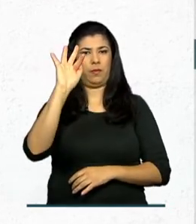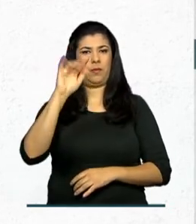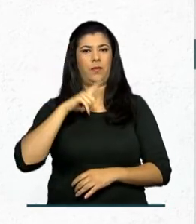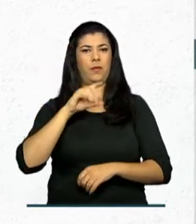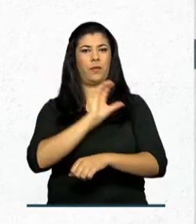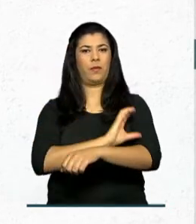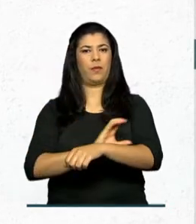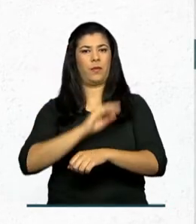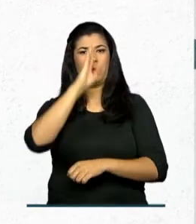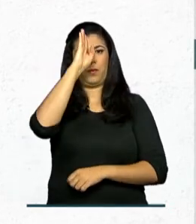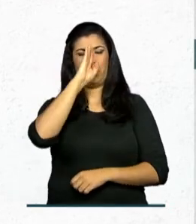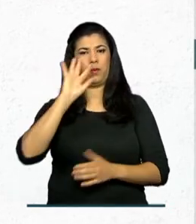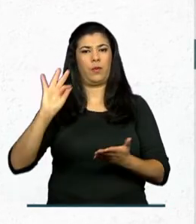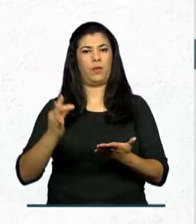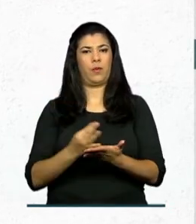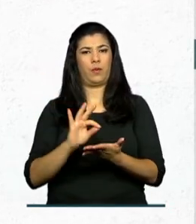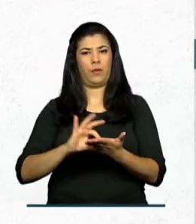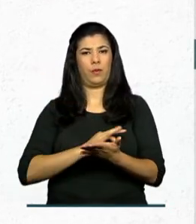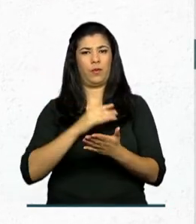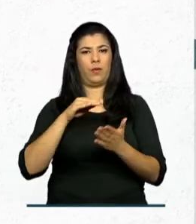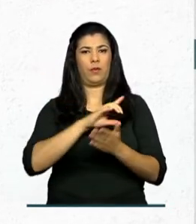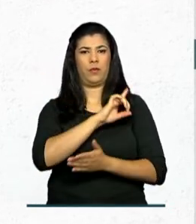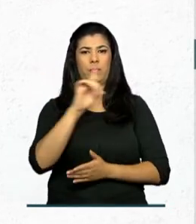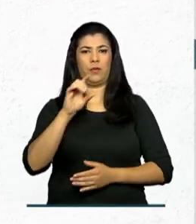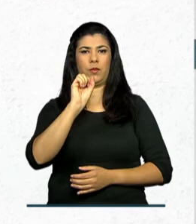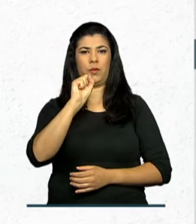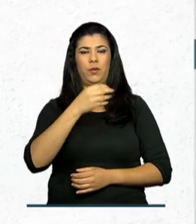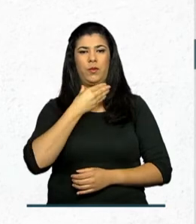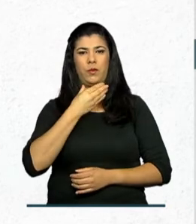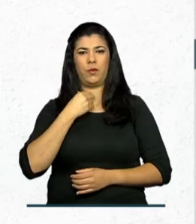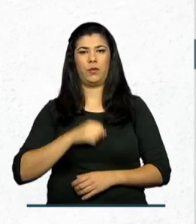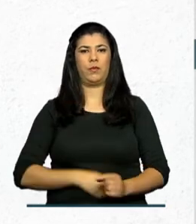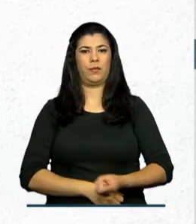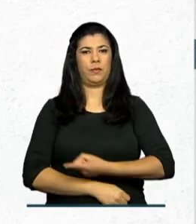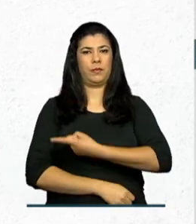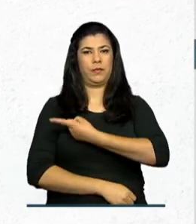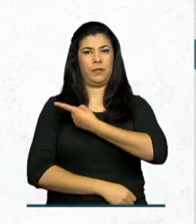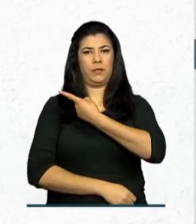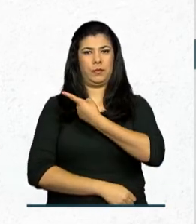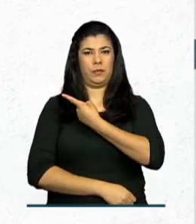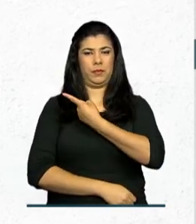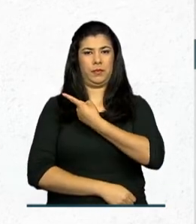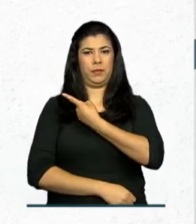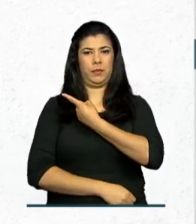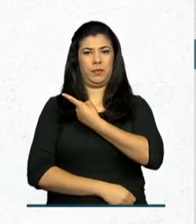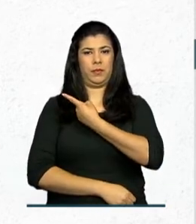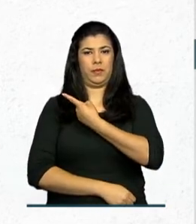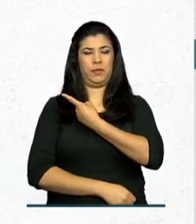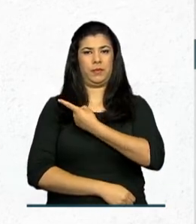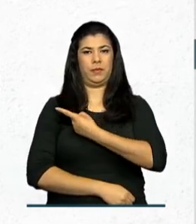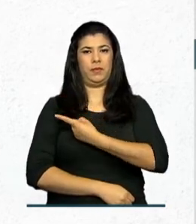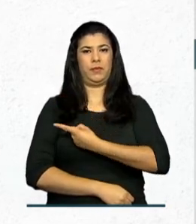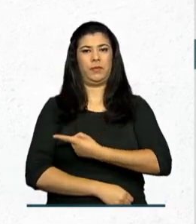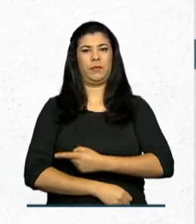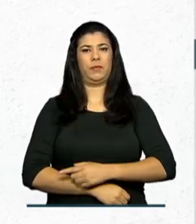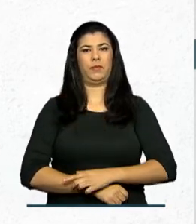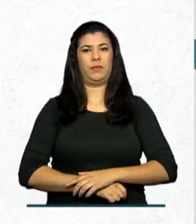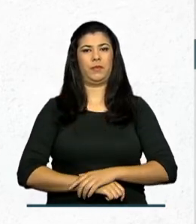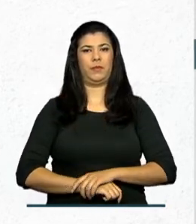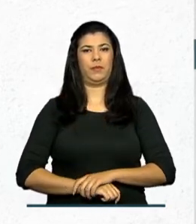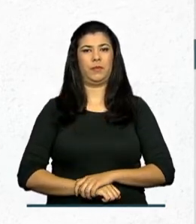O curso é gratuito e as inscrições vão até 8 de dezembro no endereço isf.mec.gov